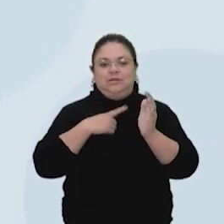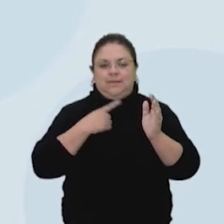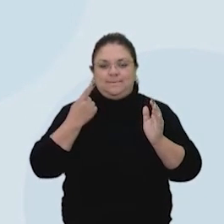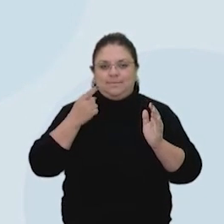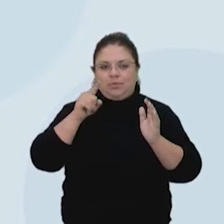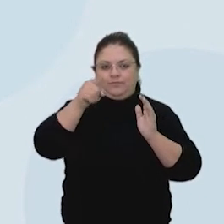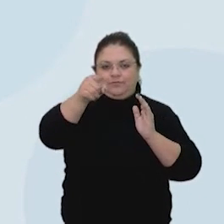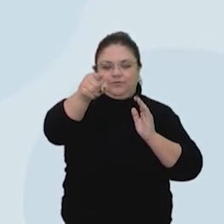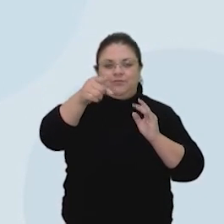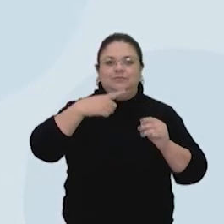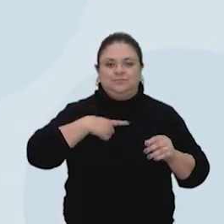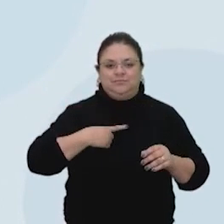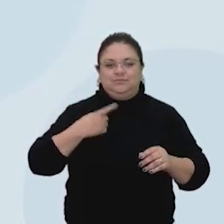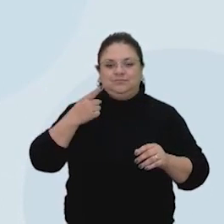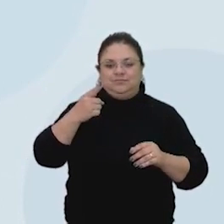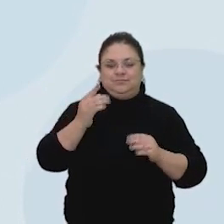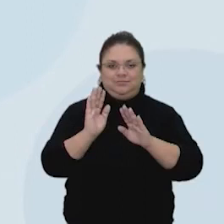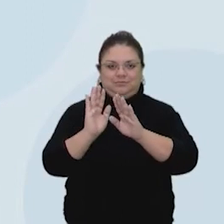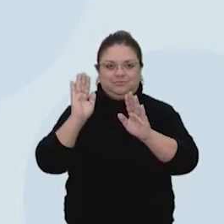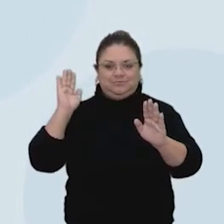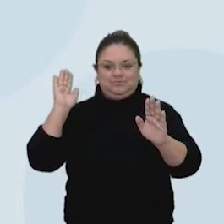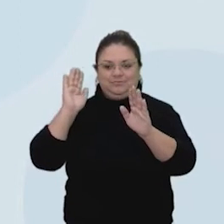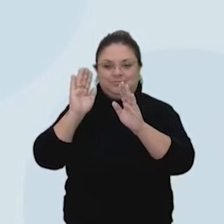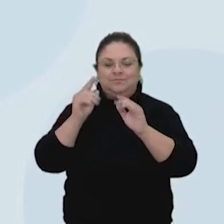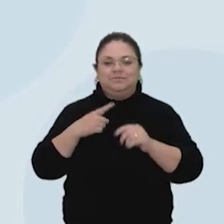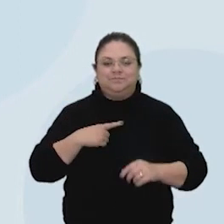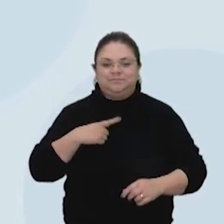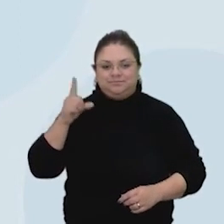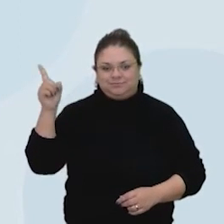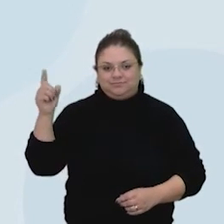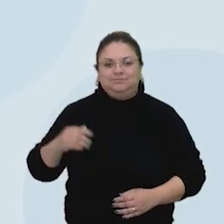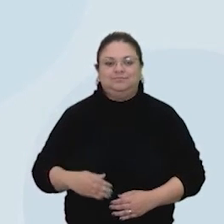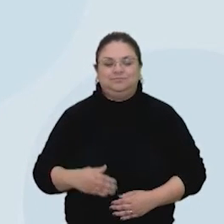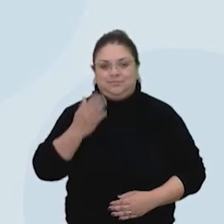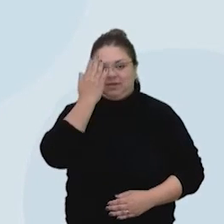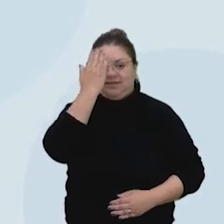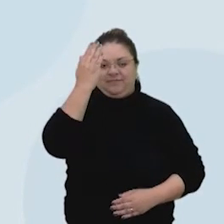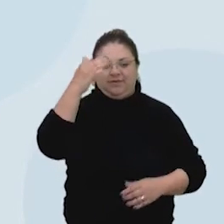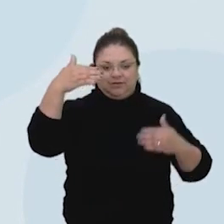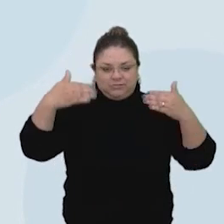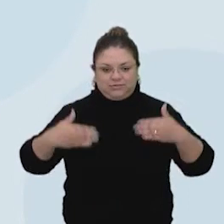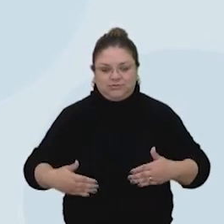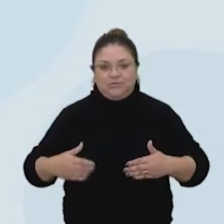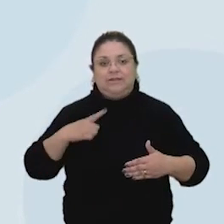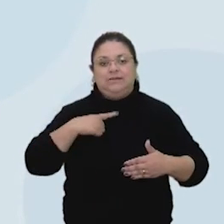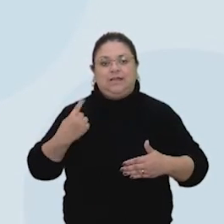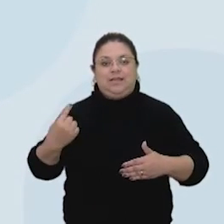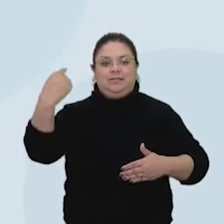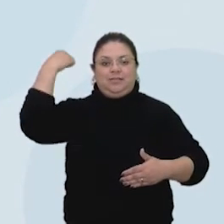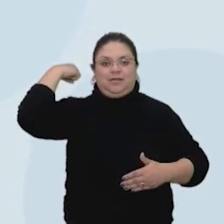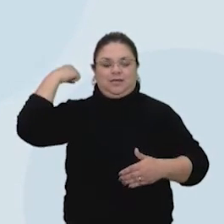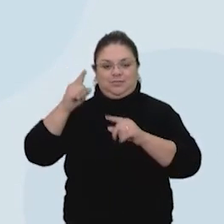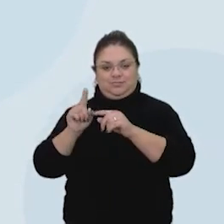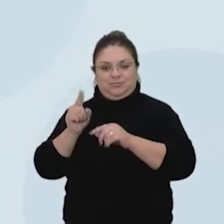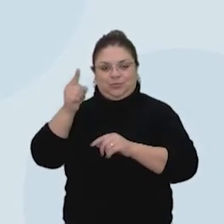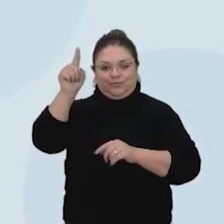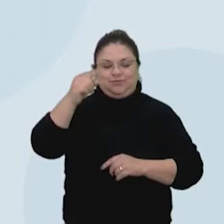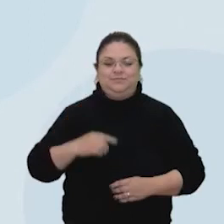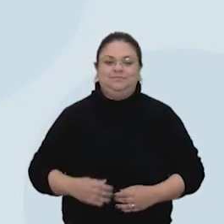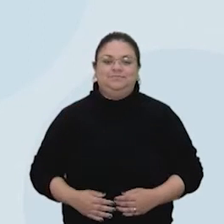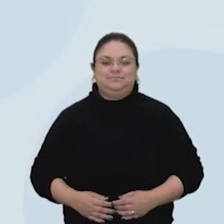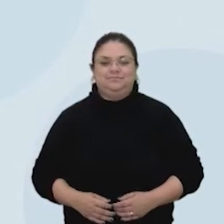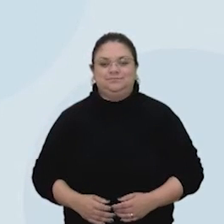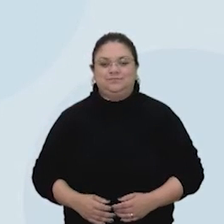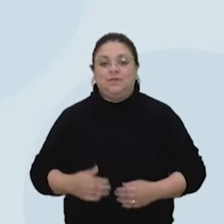imagem também. Elementos à frente, elementos atrás, que também é interessante. E